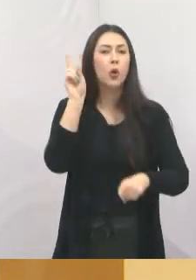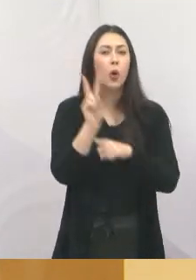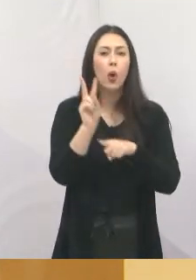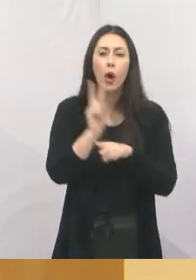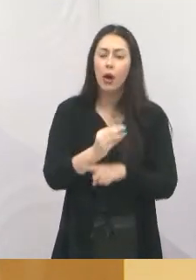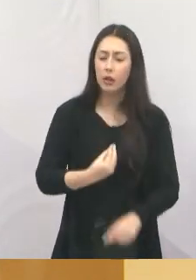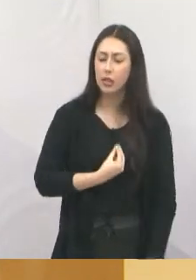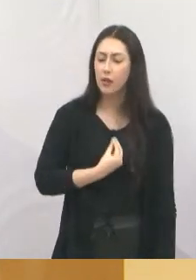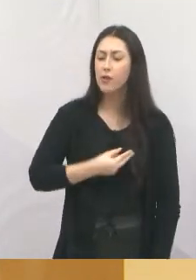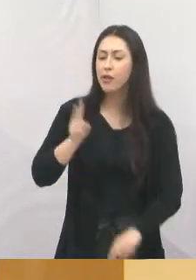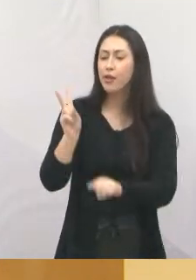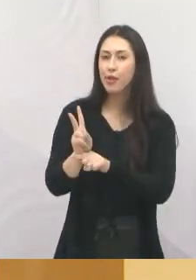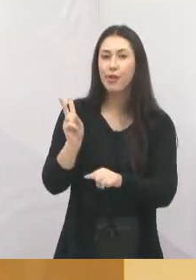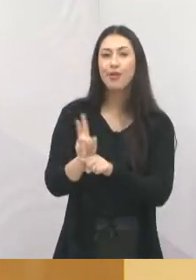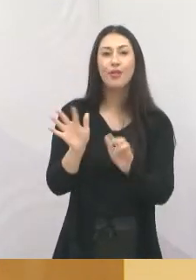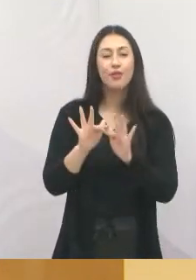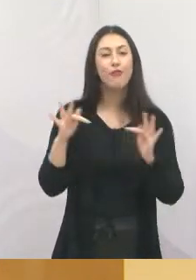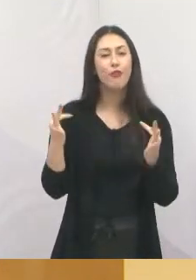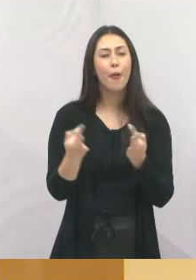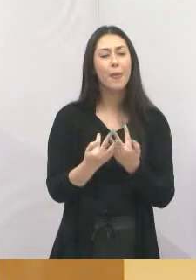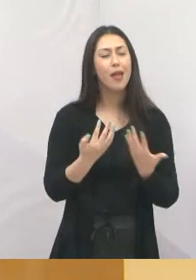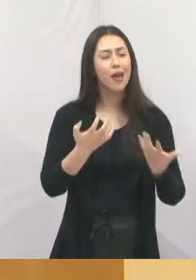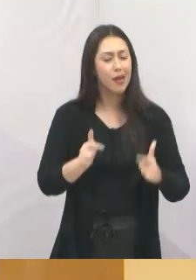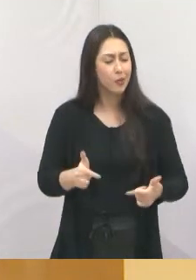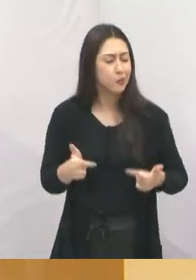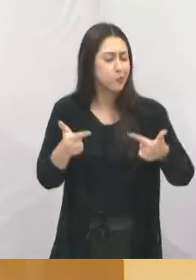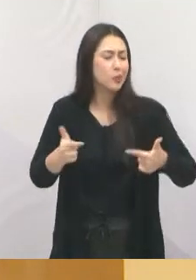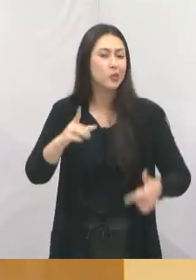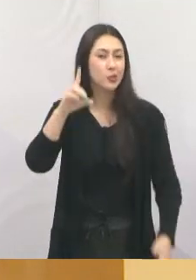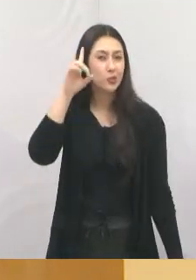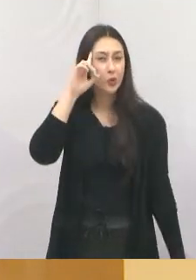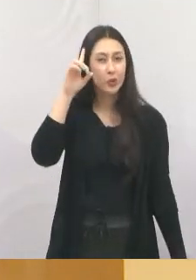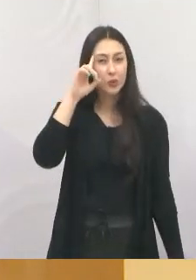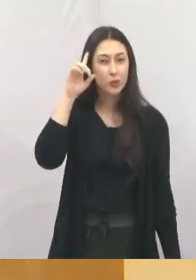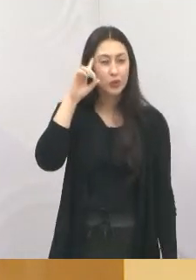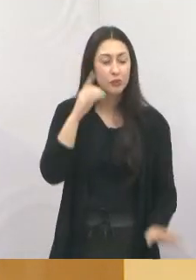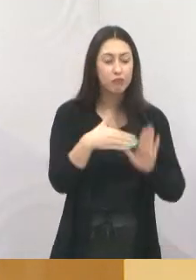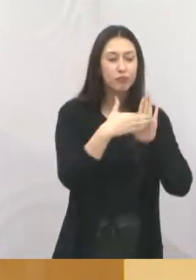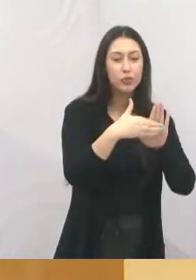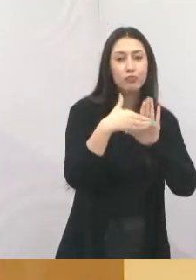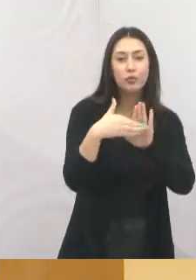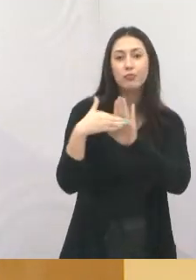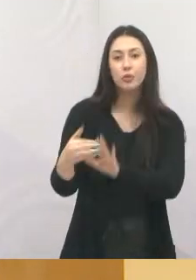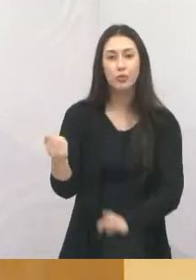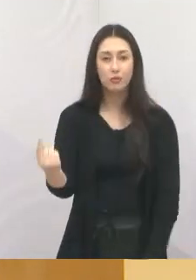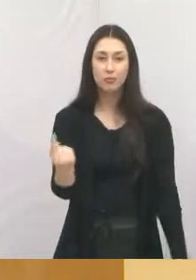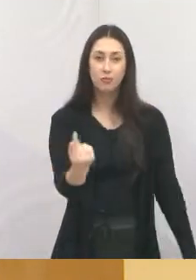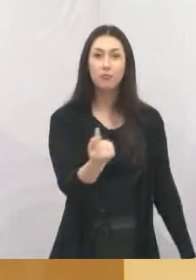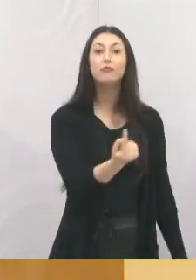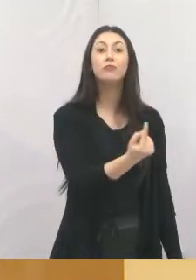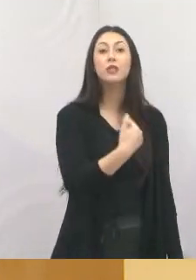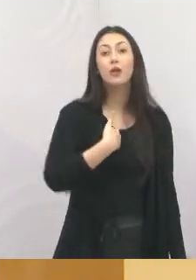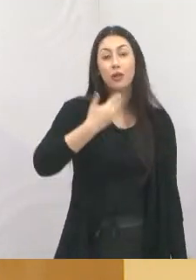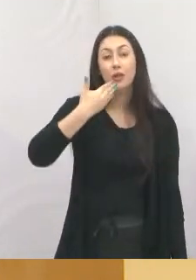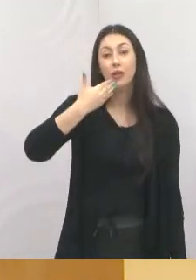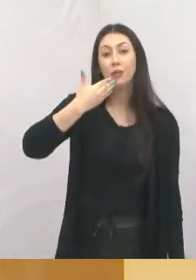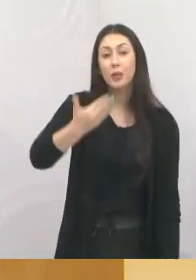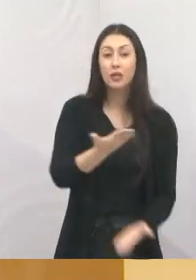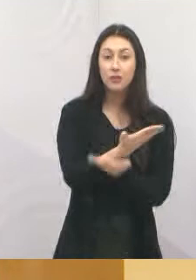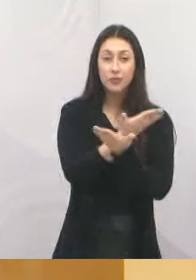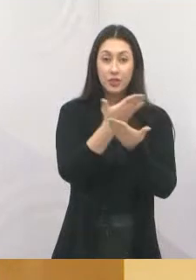e das famílias, e assim quero lutar dia a dia por cada munícipe dessa cidade. Eu peço a você